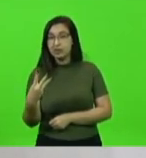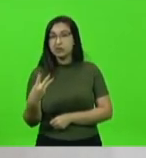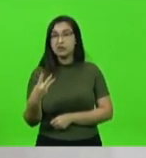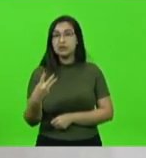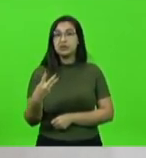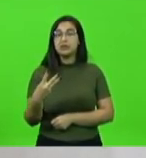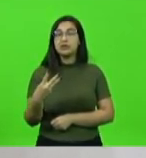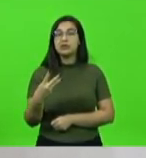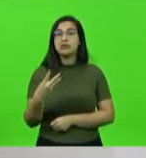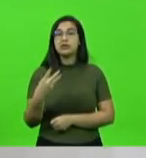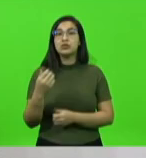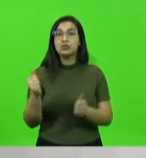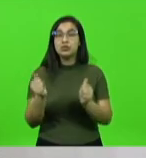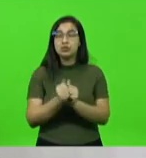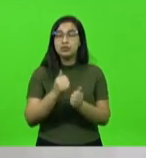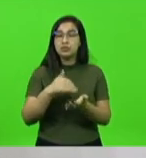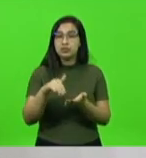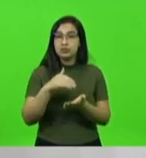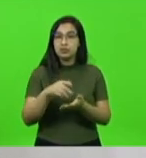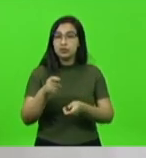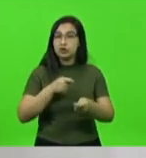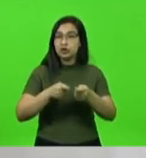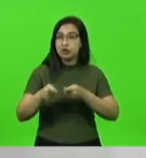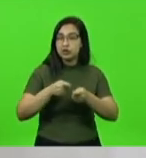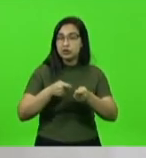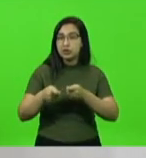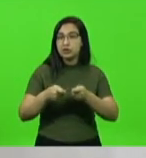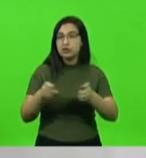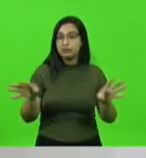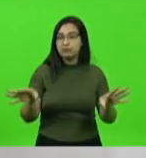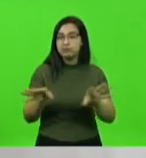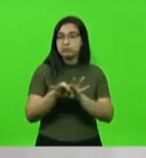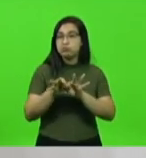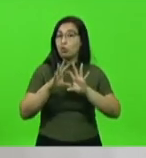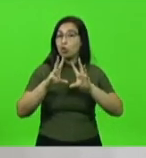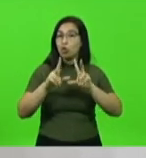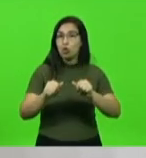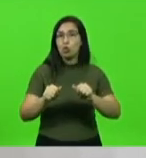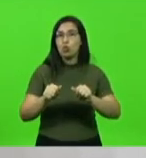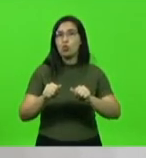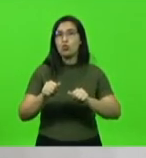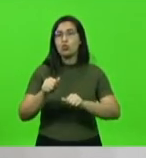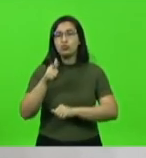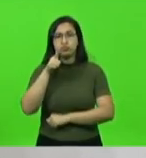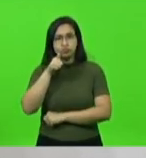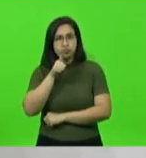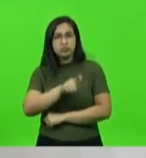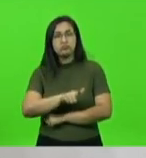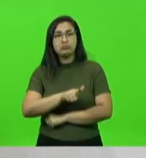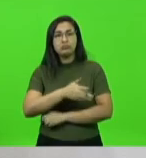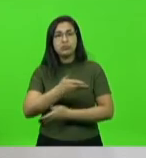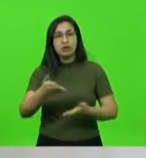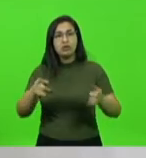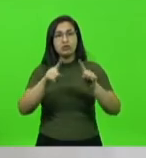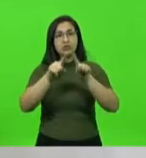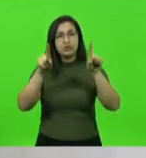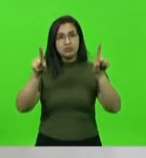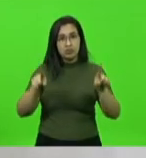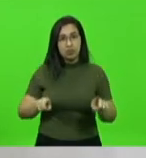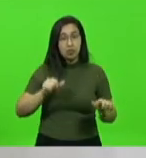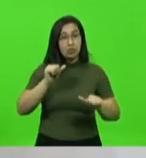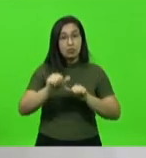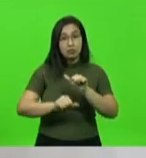a Secretaria da Administração, foi unificada todas as vantagens que tinham dos servidores e transformado no